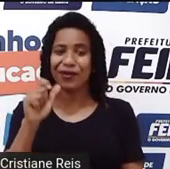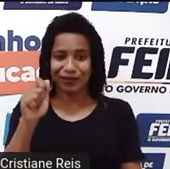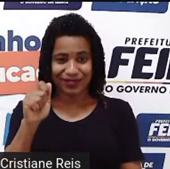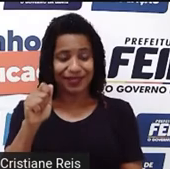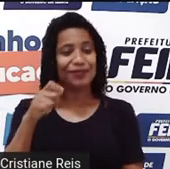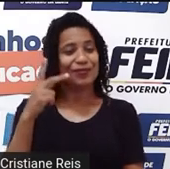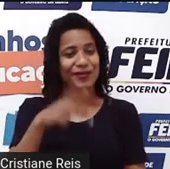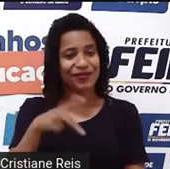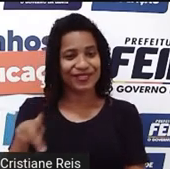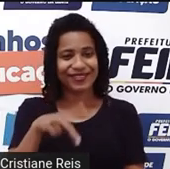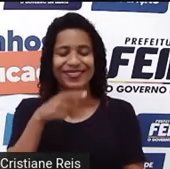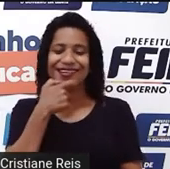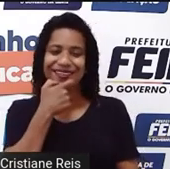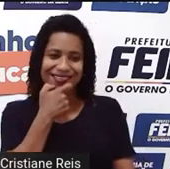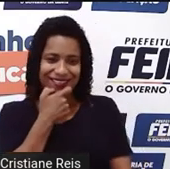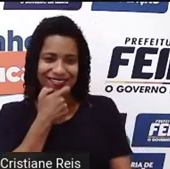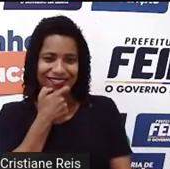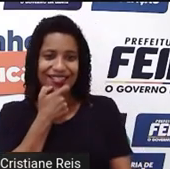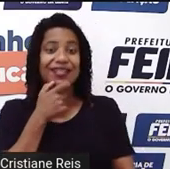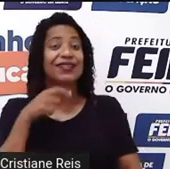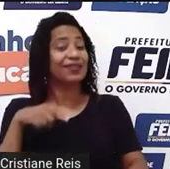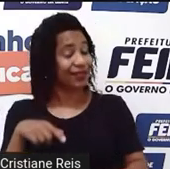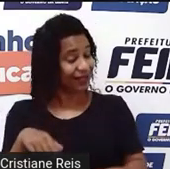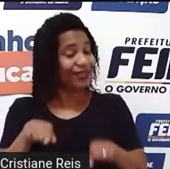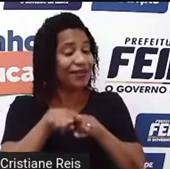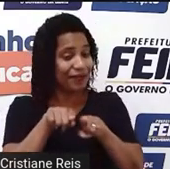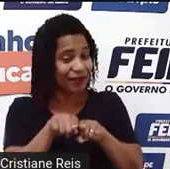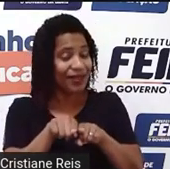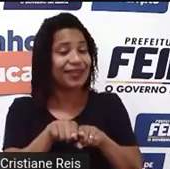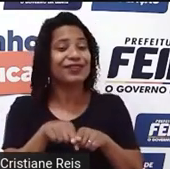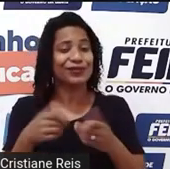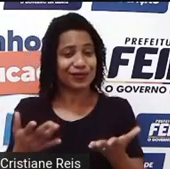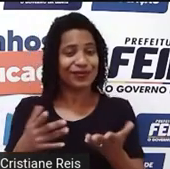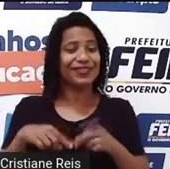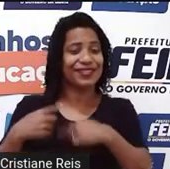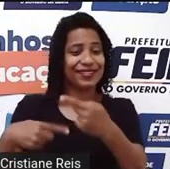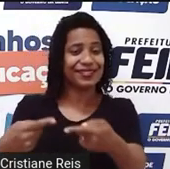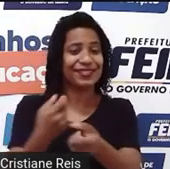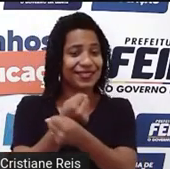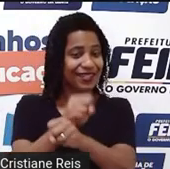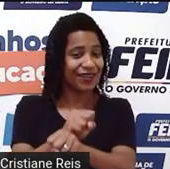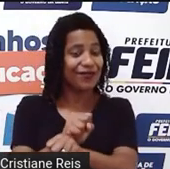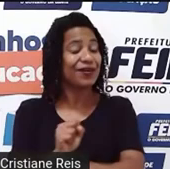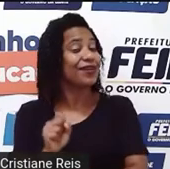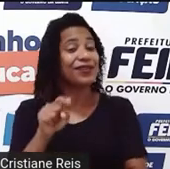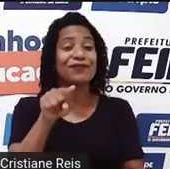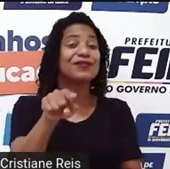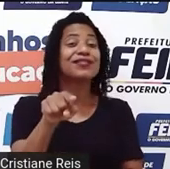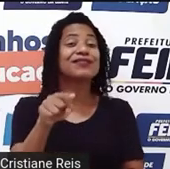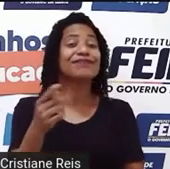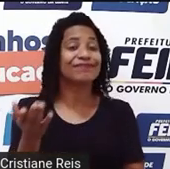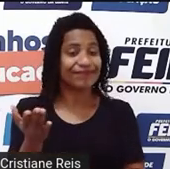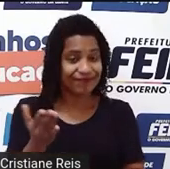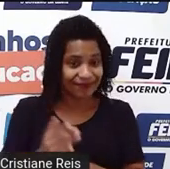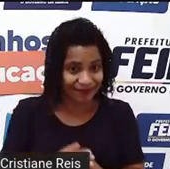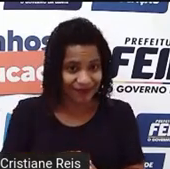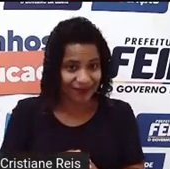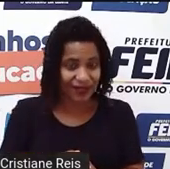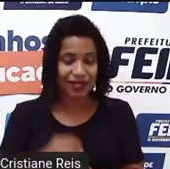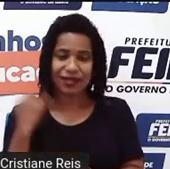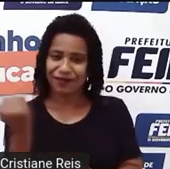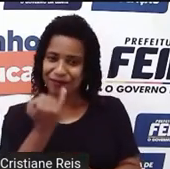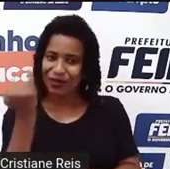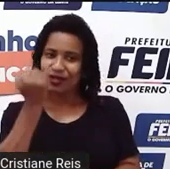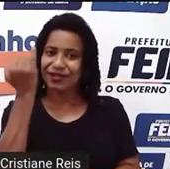Municipal e também sou descendente de escravos. E você? Então é importante ter presente essa